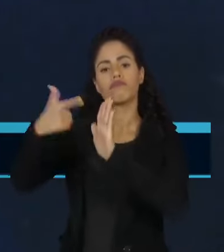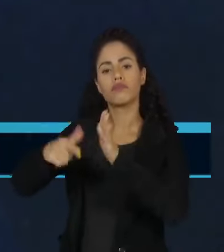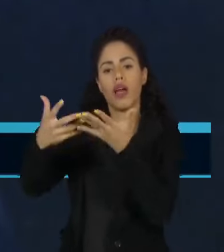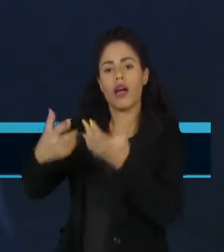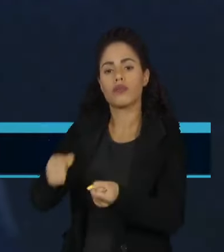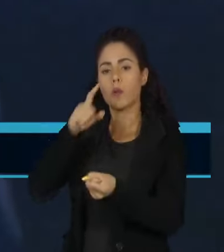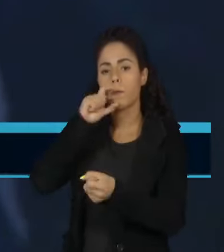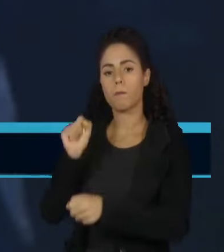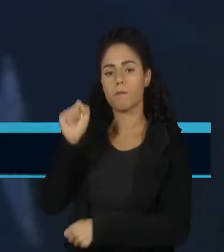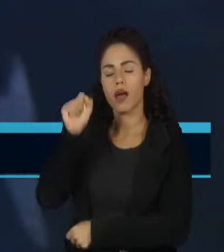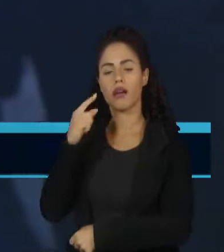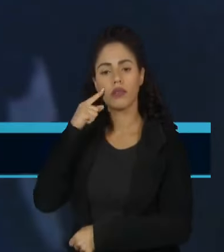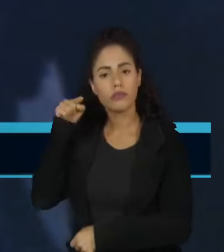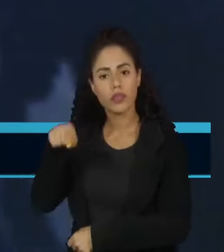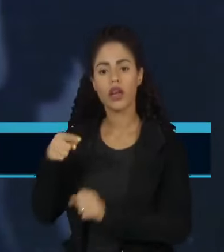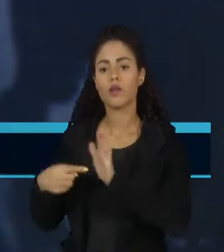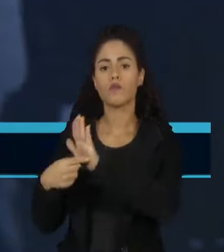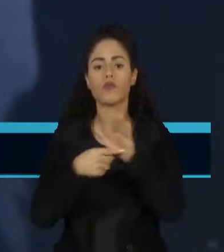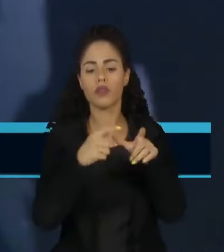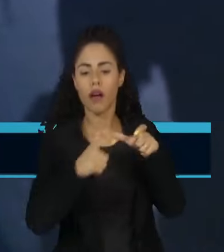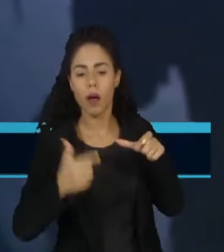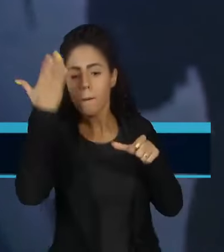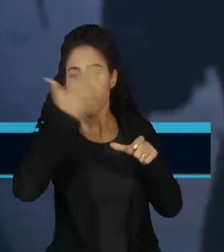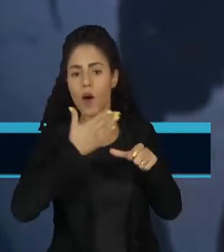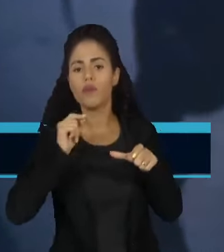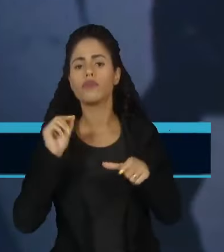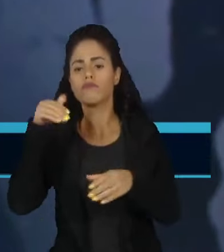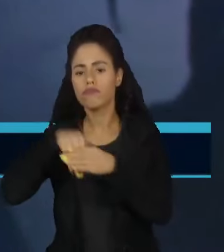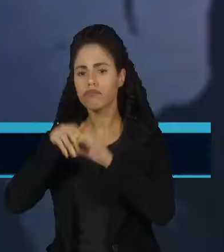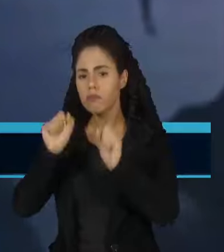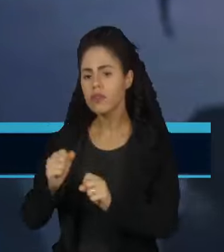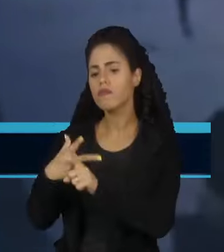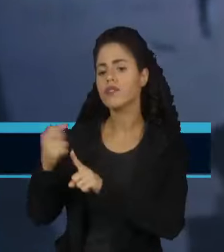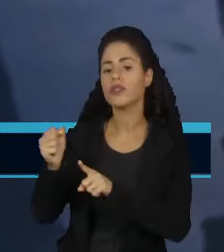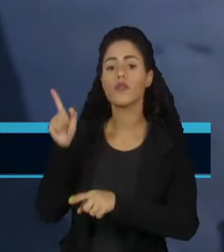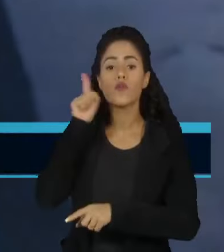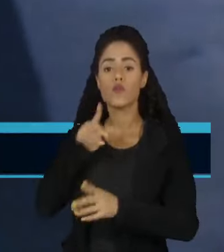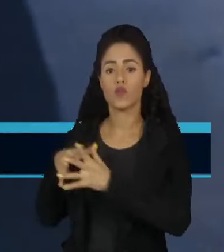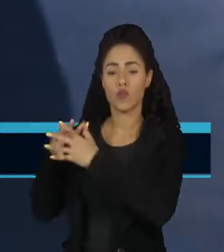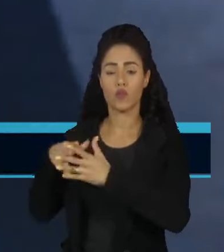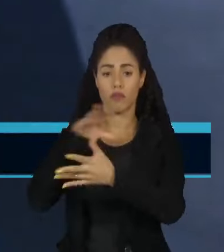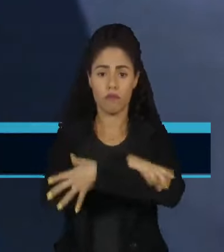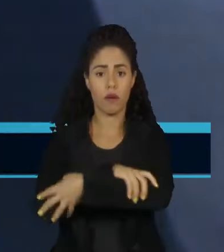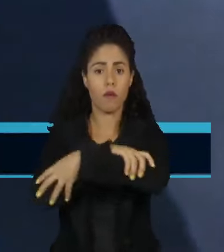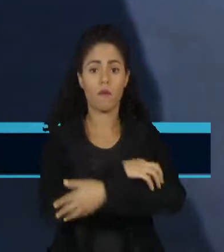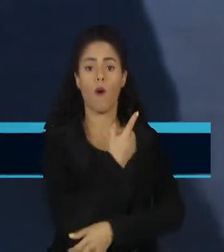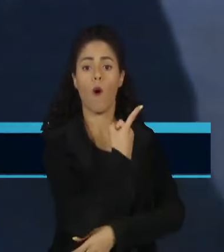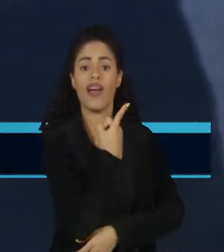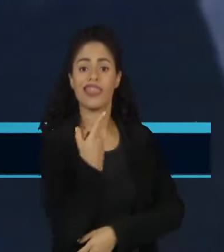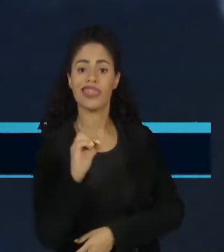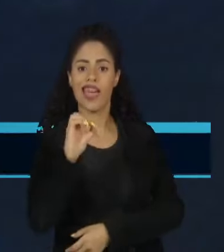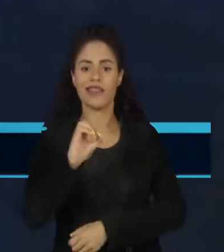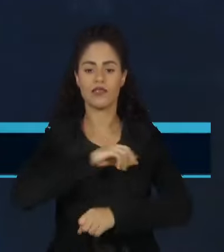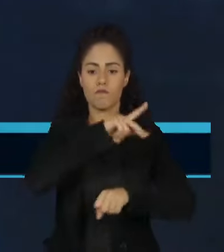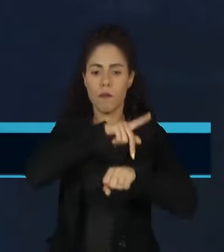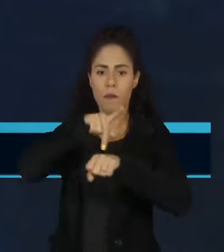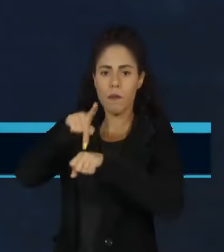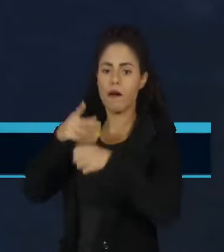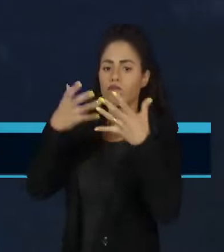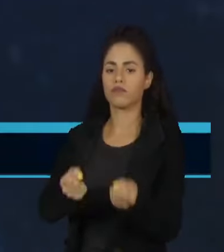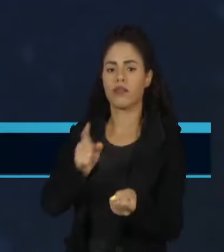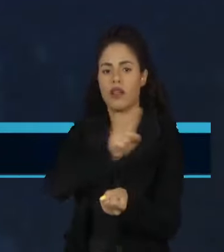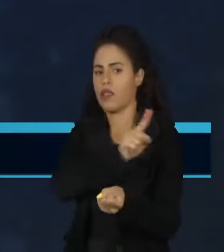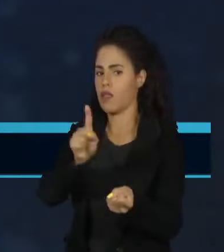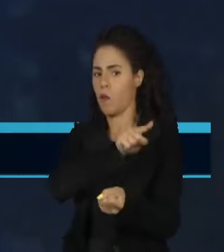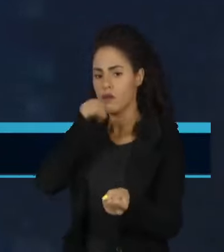Nicolás Maduro sem mostrar as atas eleitorais. Estados Unidos, União Europeia e outros dez países já declararam que